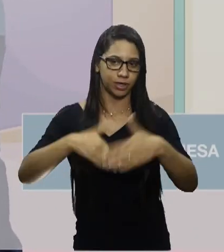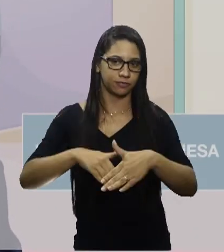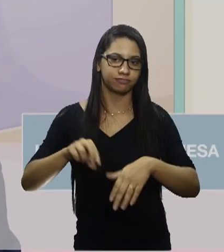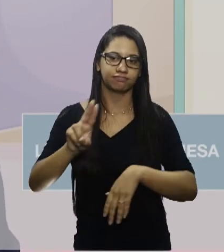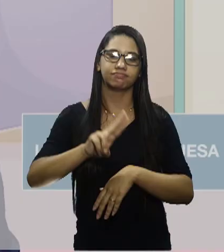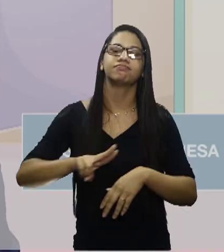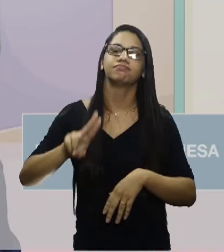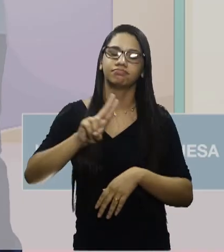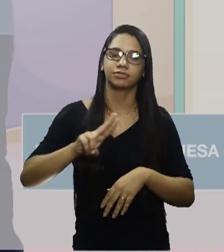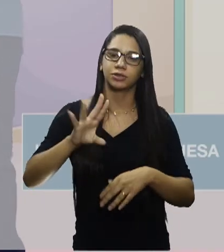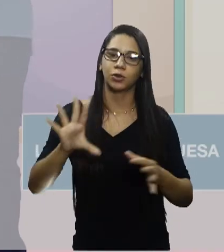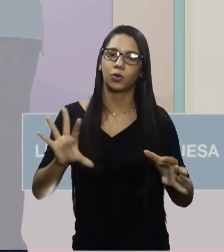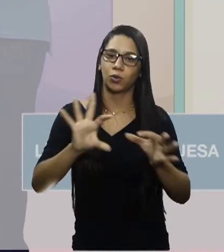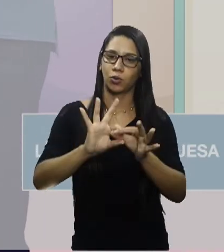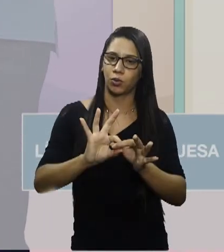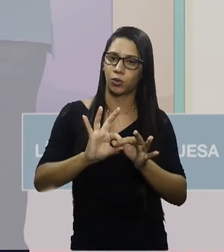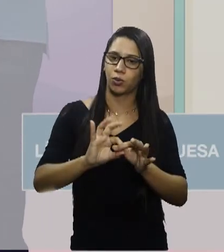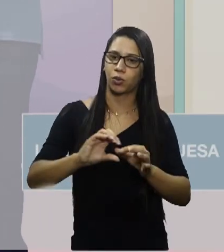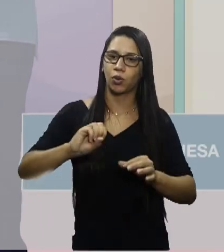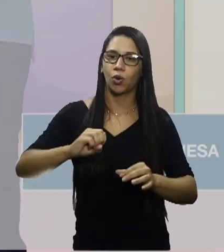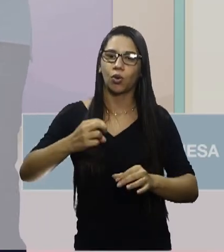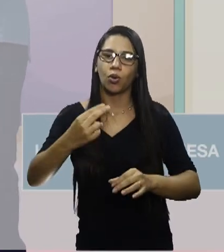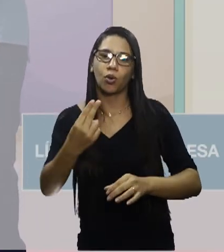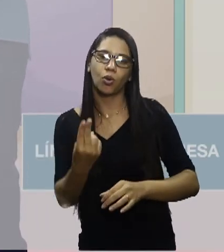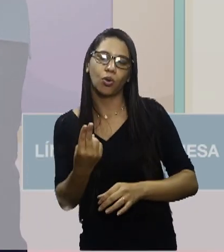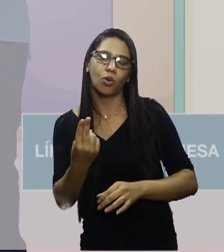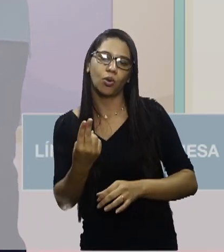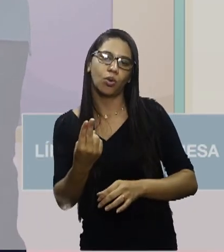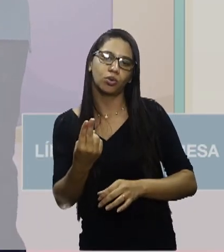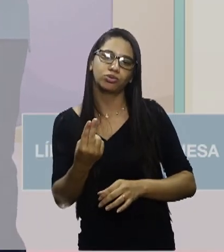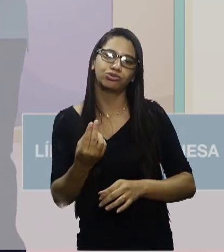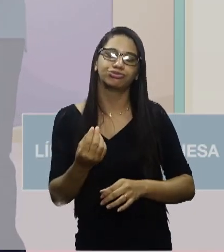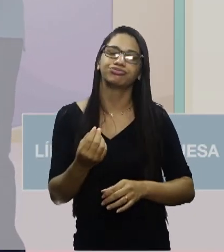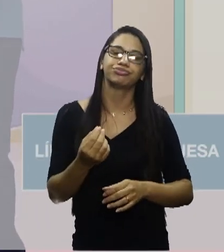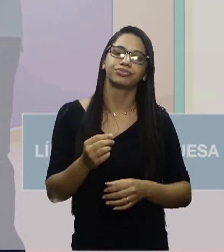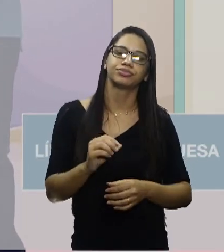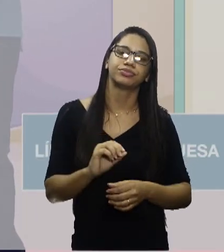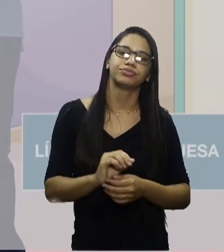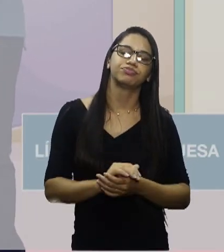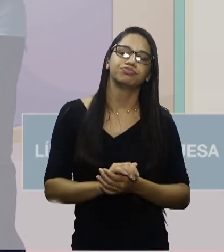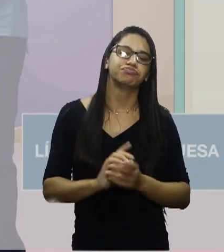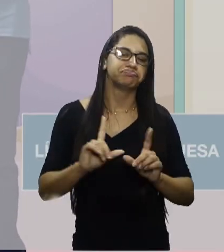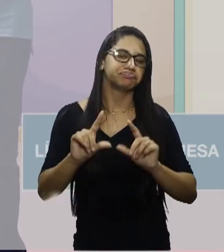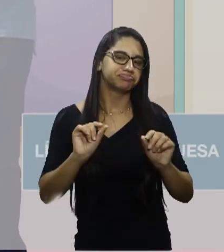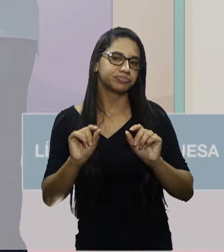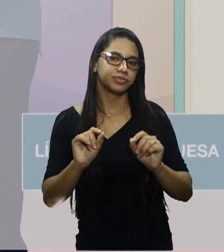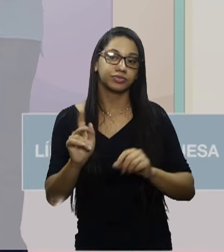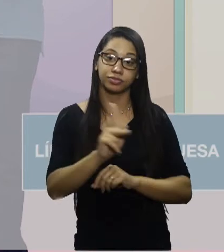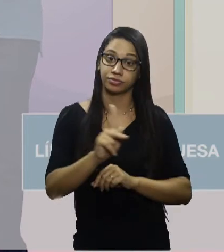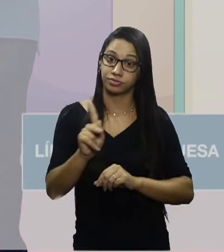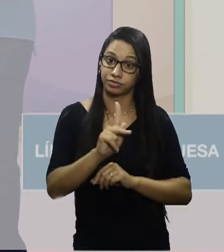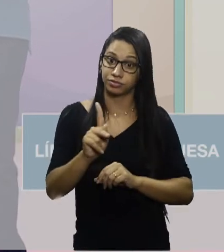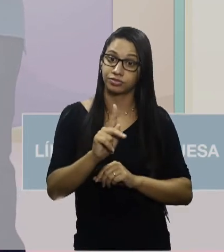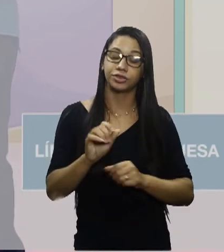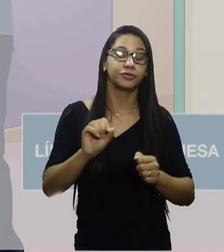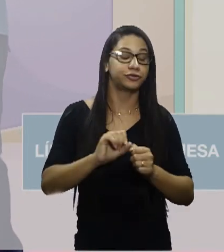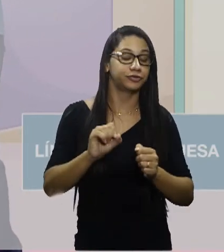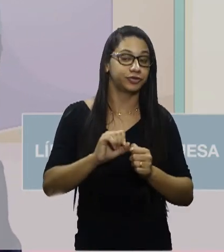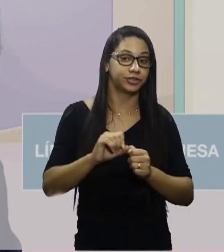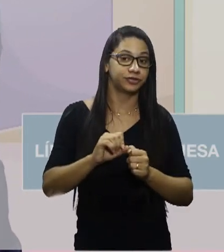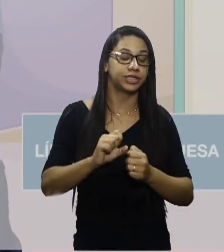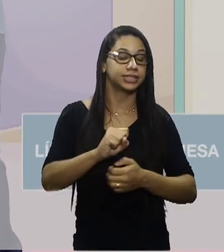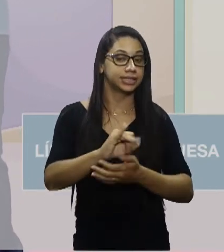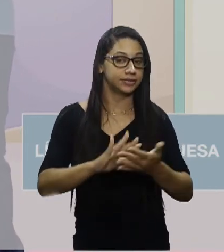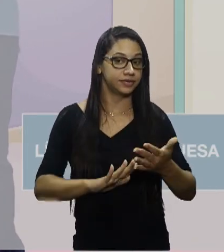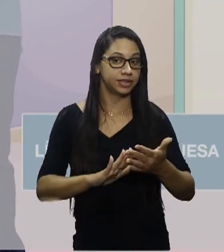usar aí a conjunção ou ou ou para dar uma ideia de alternativa ou de alternância. Então, o professor elabora o